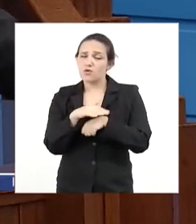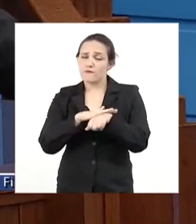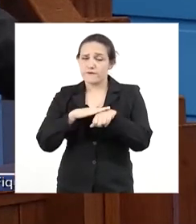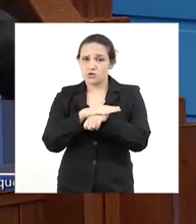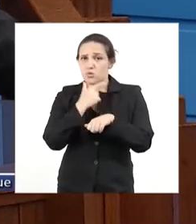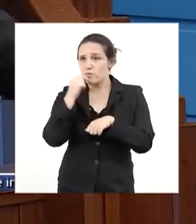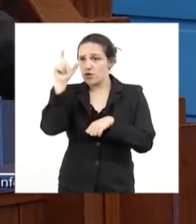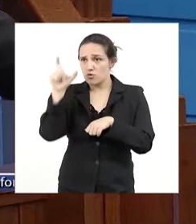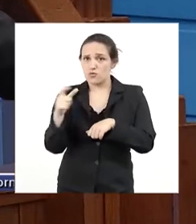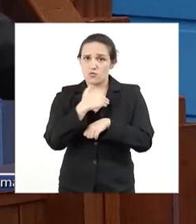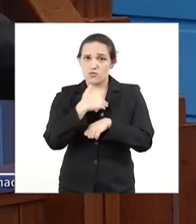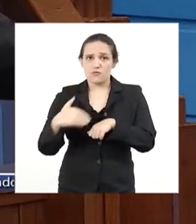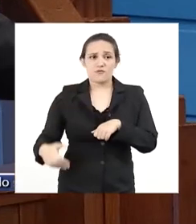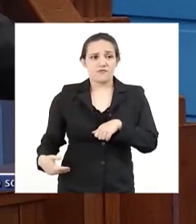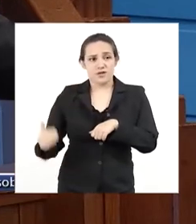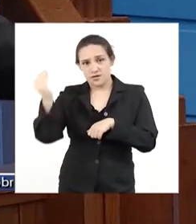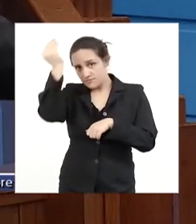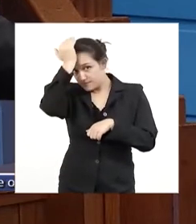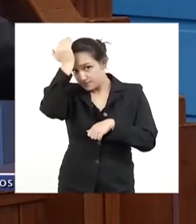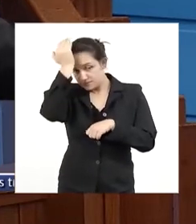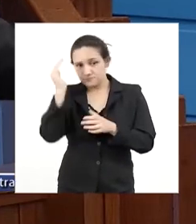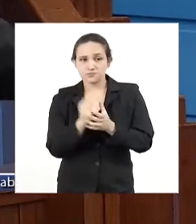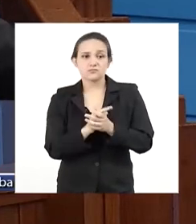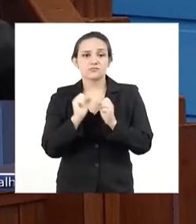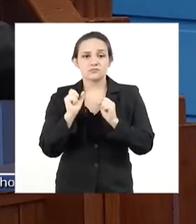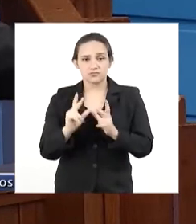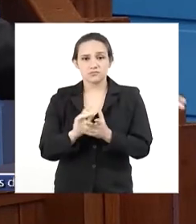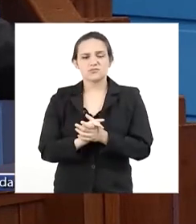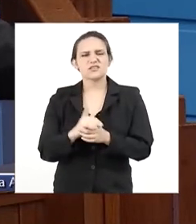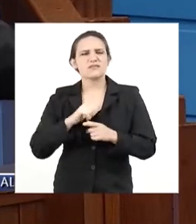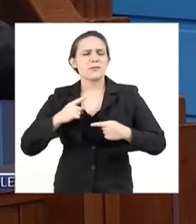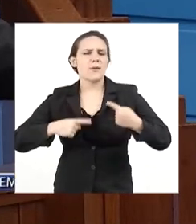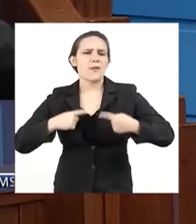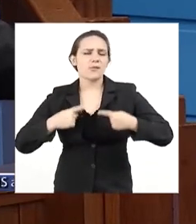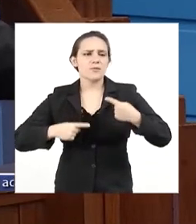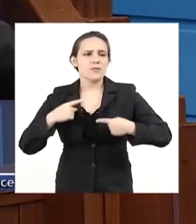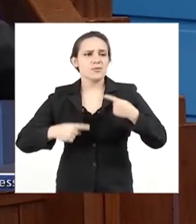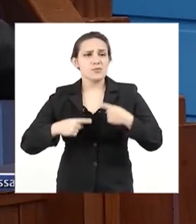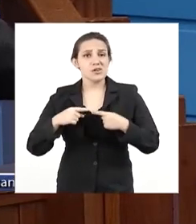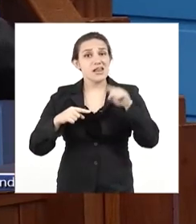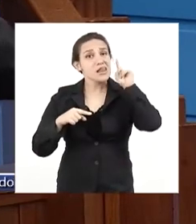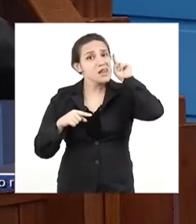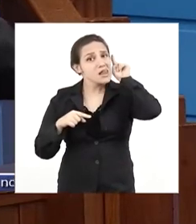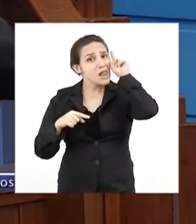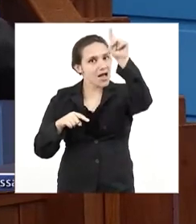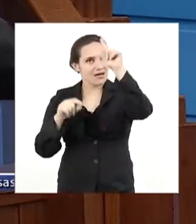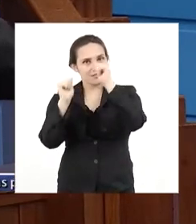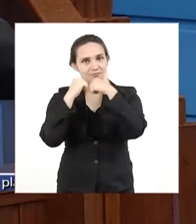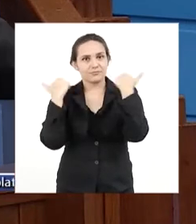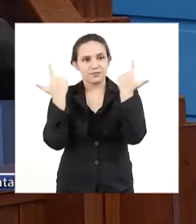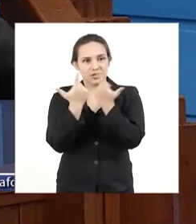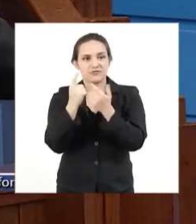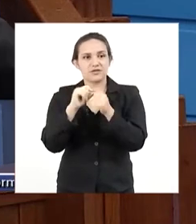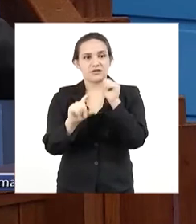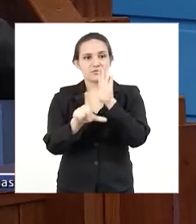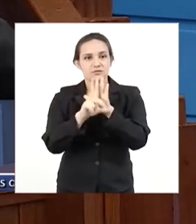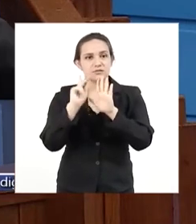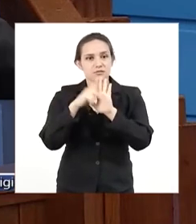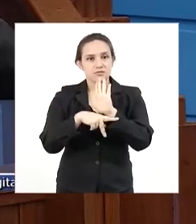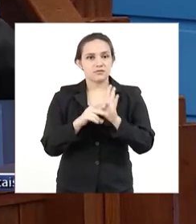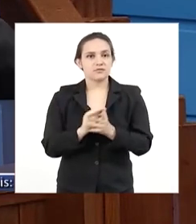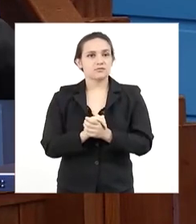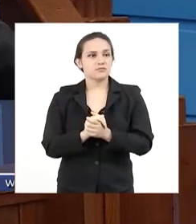E após o longo debate, o projeto protocolizado na Casa, ontem veio a notícia que o